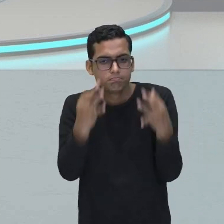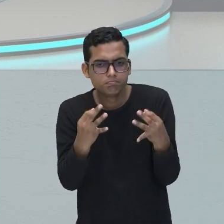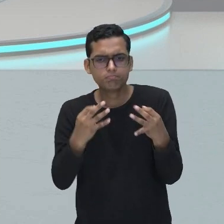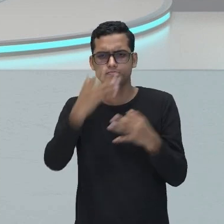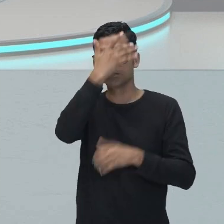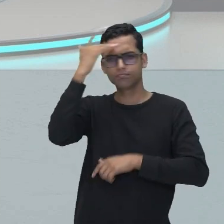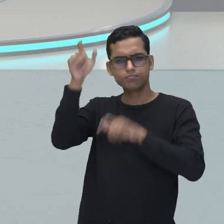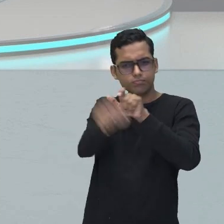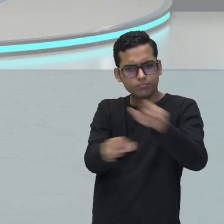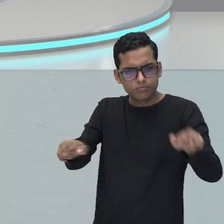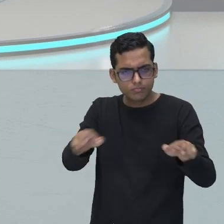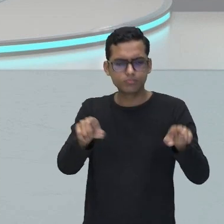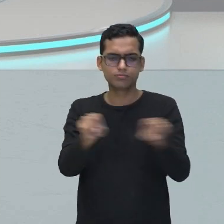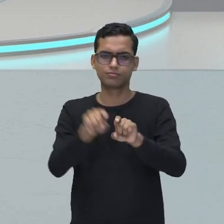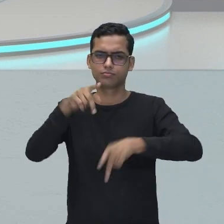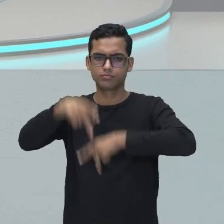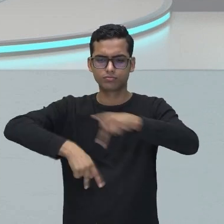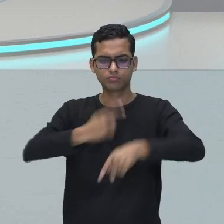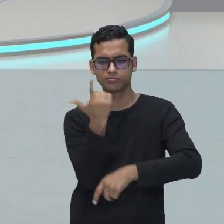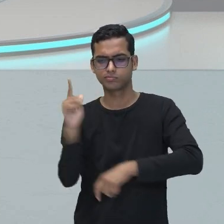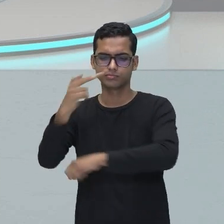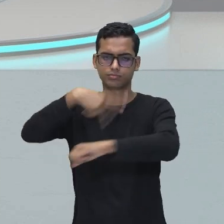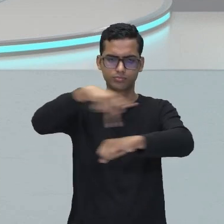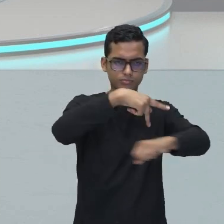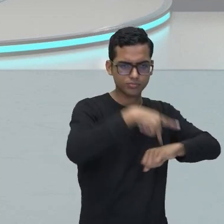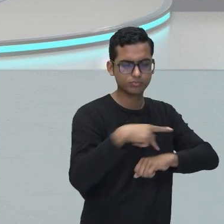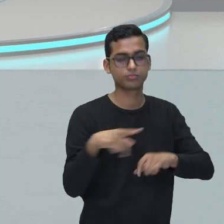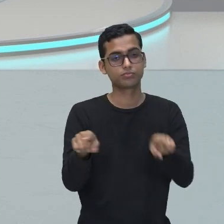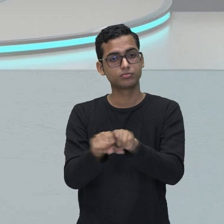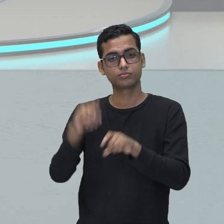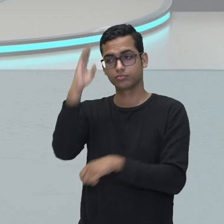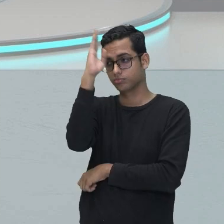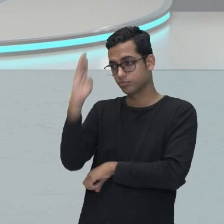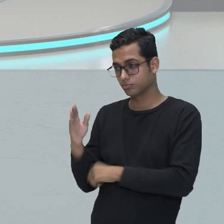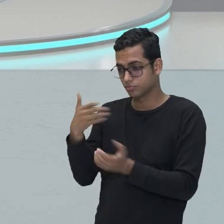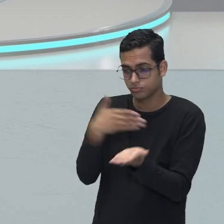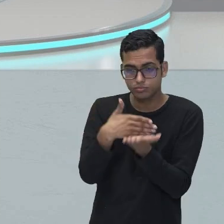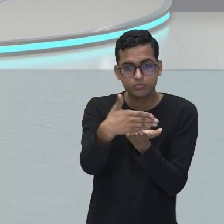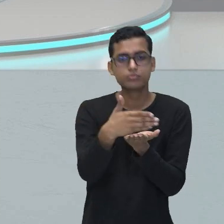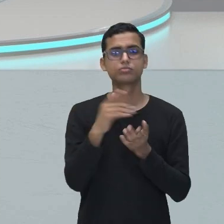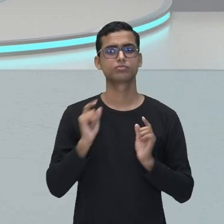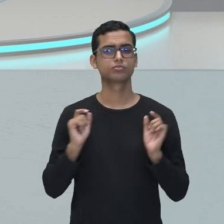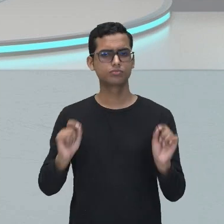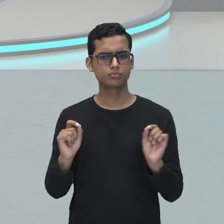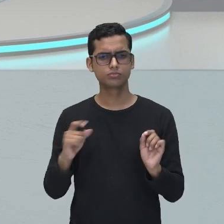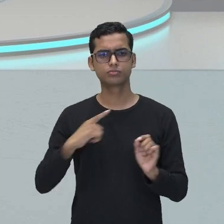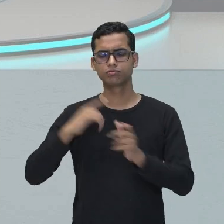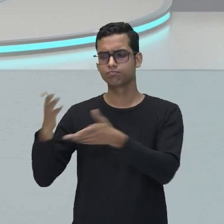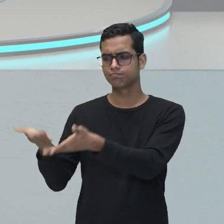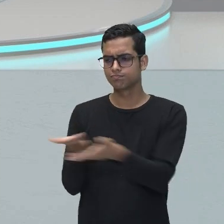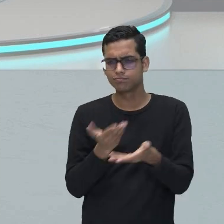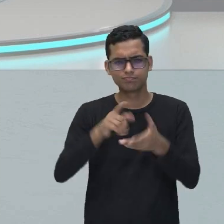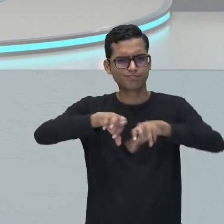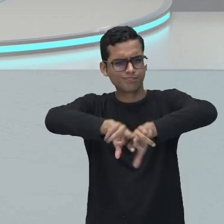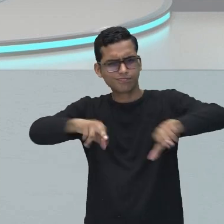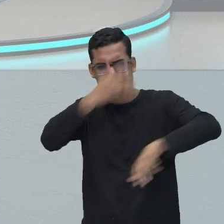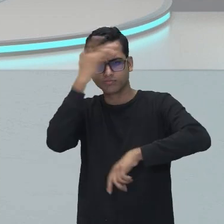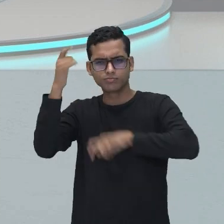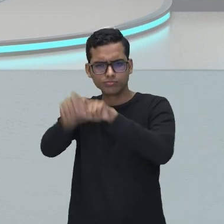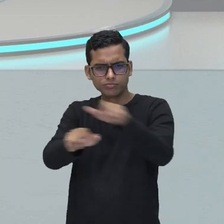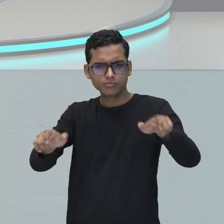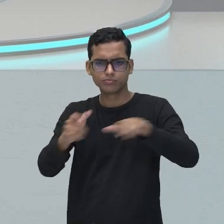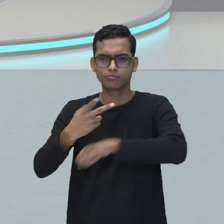pessoas de ouro, de povos de outros países, e o Brasil começou a receber muitas pessoas de todos os países, não é?